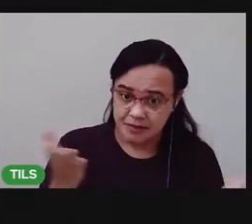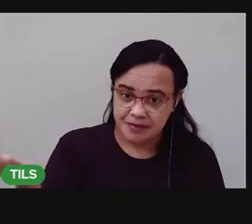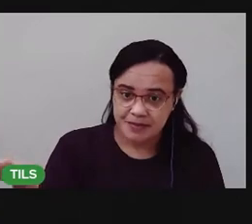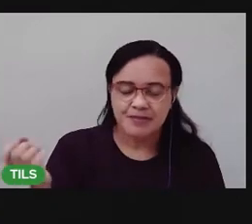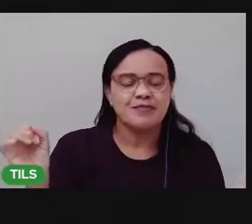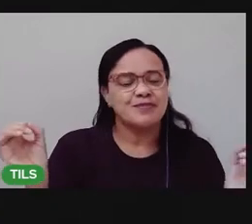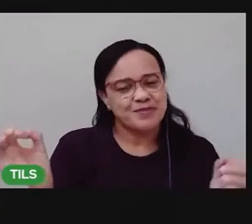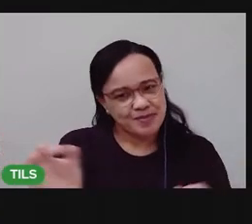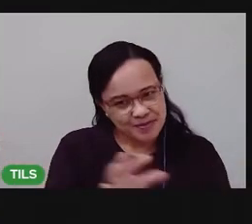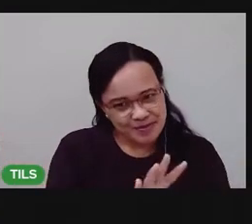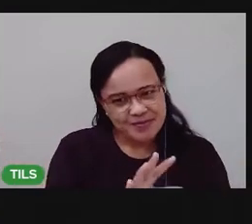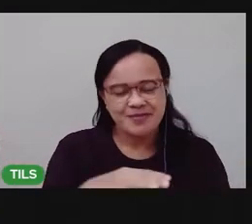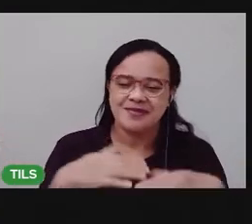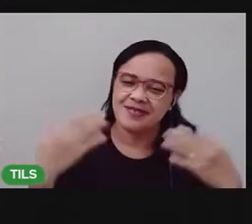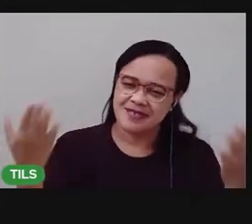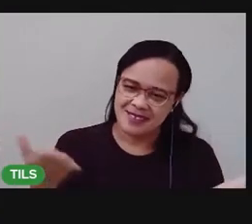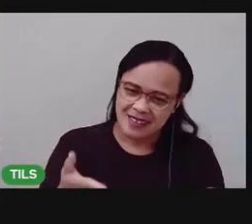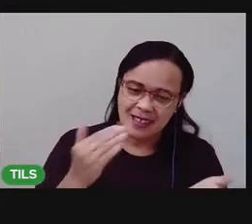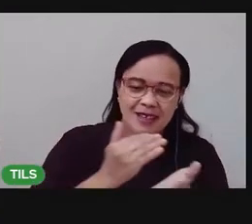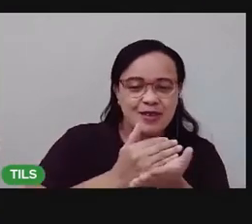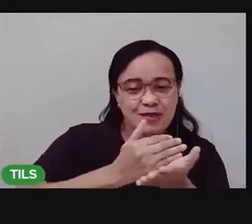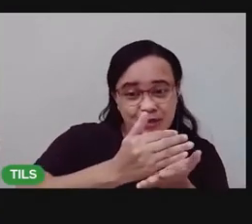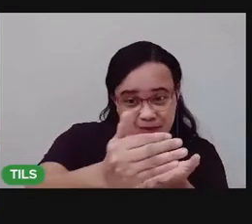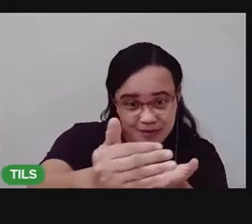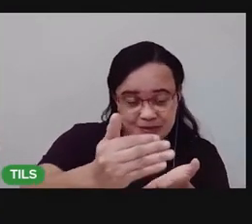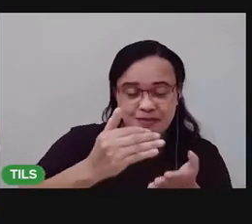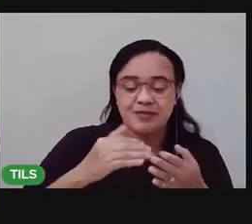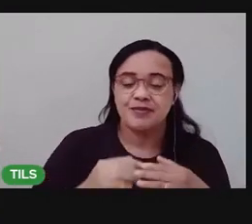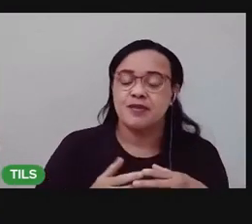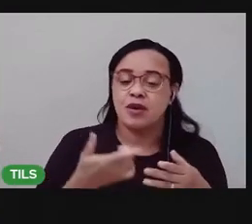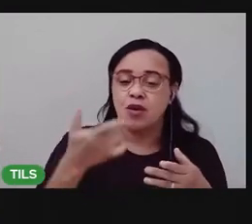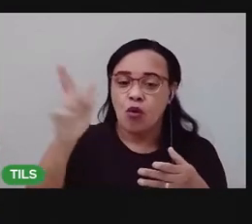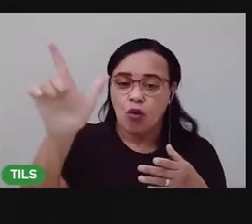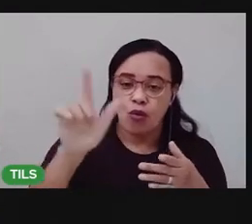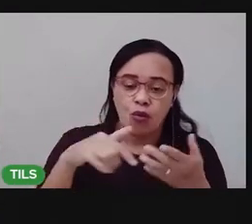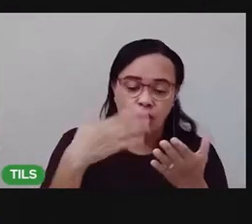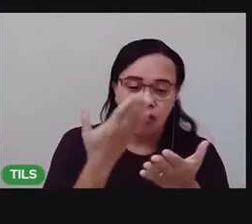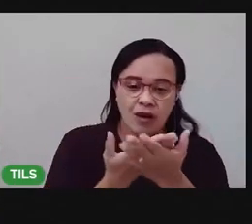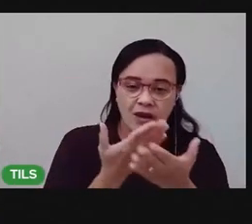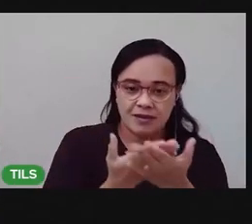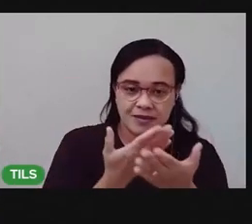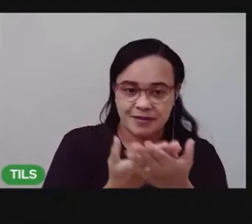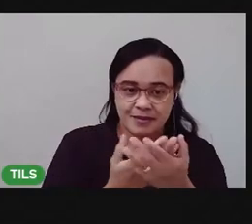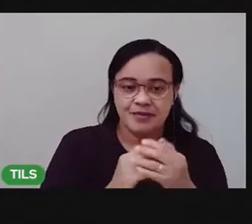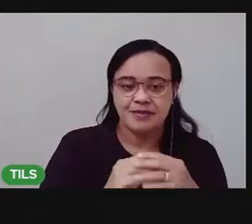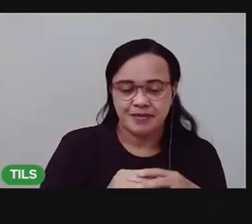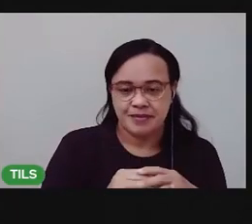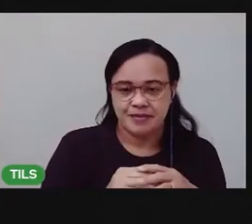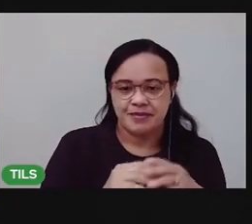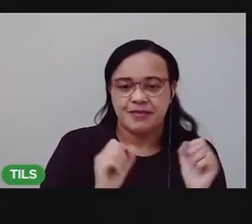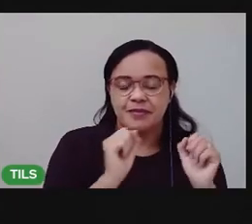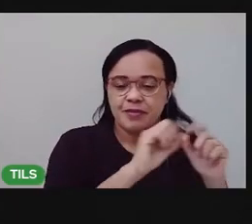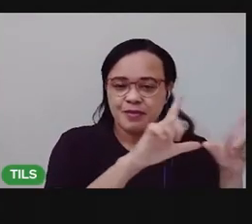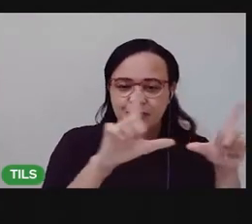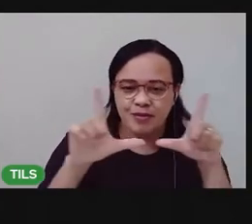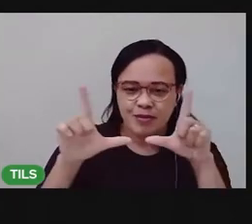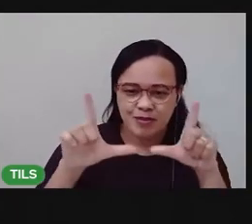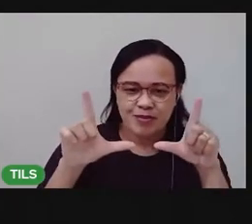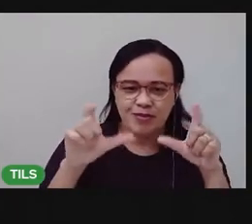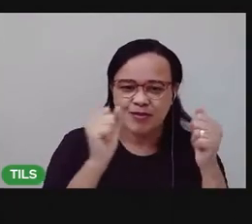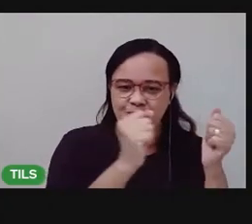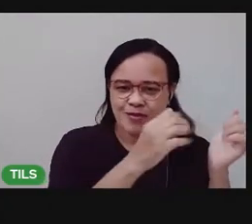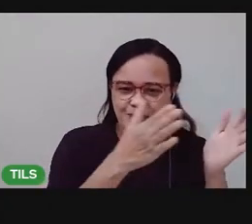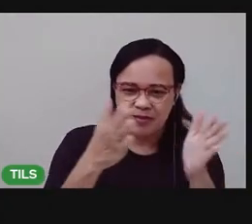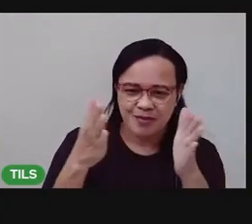Pronto! Agora a gente vai continuar com outra aula, tá? Já vou mostrar pra você qual é o assunto que a gente vai